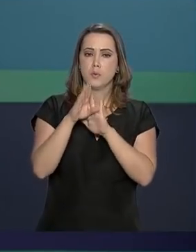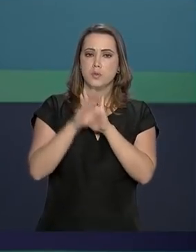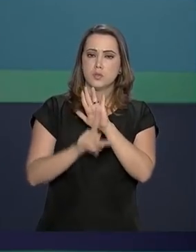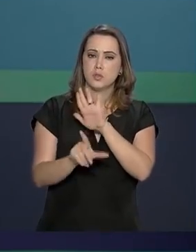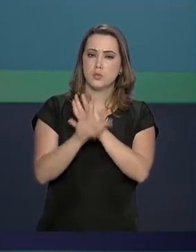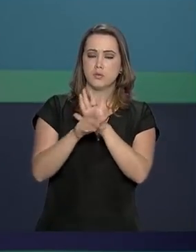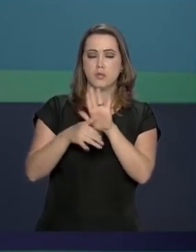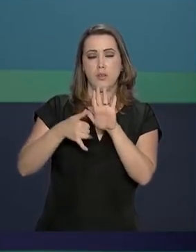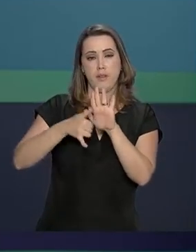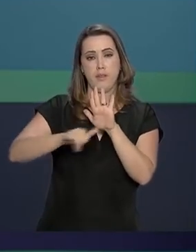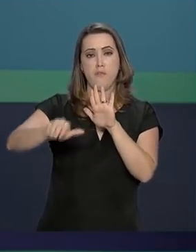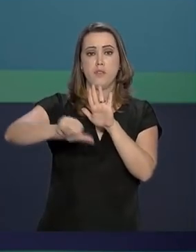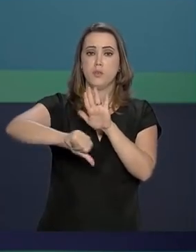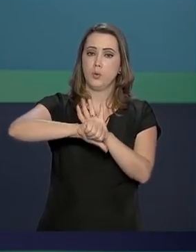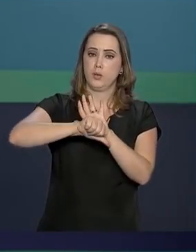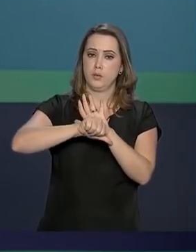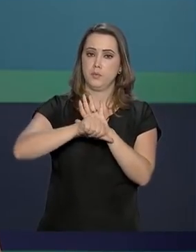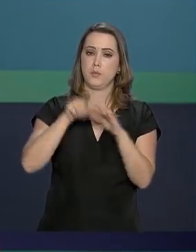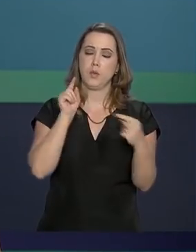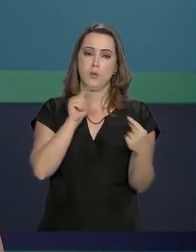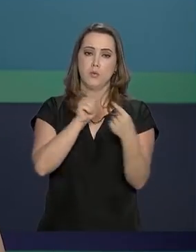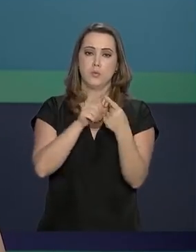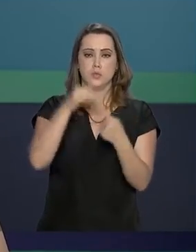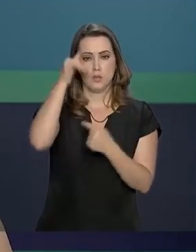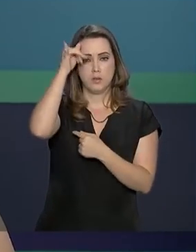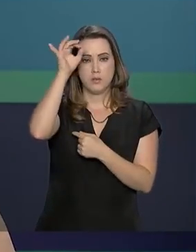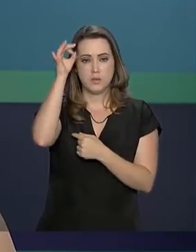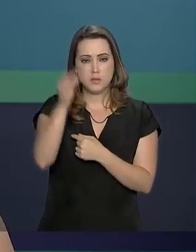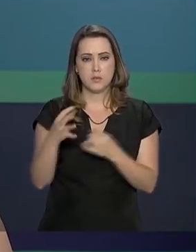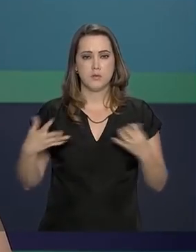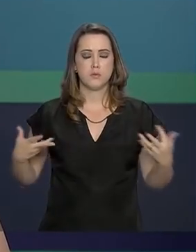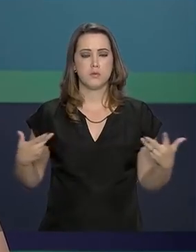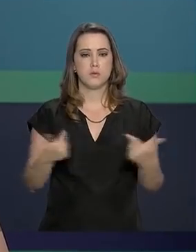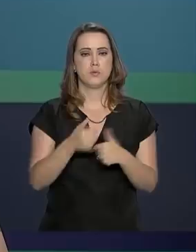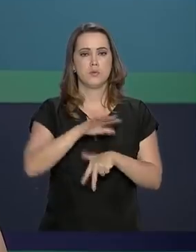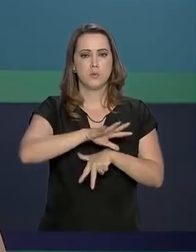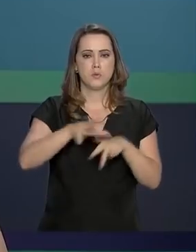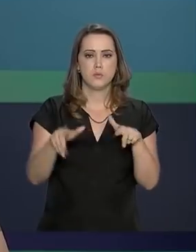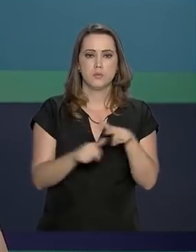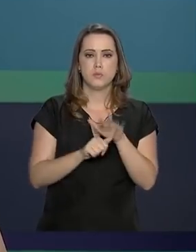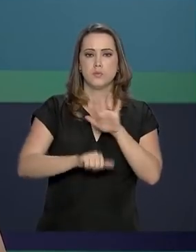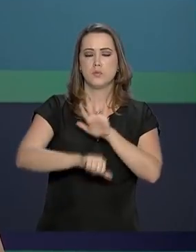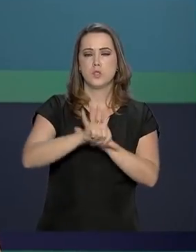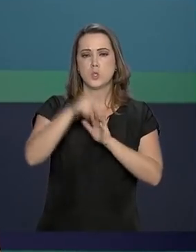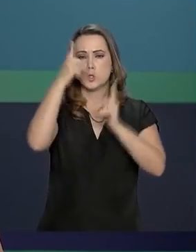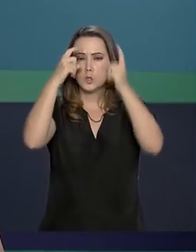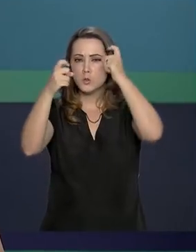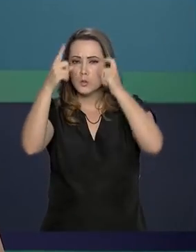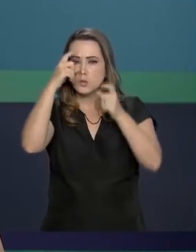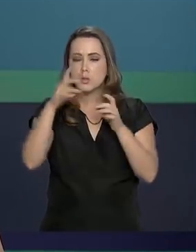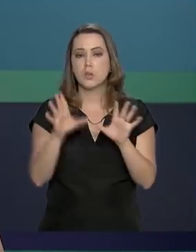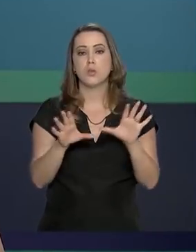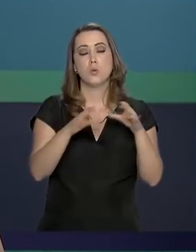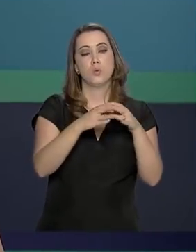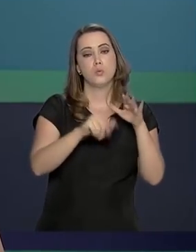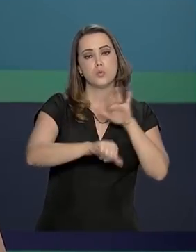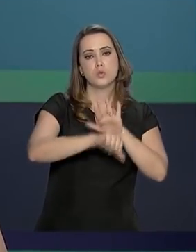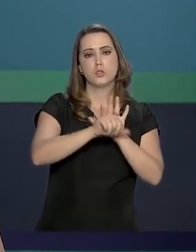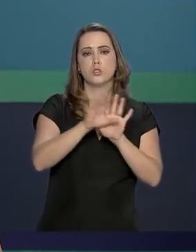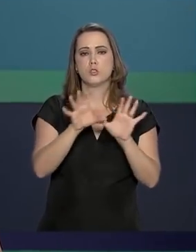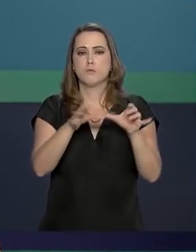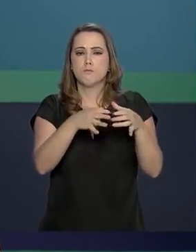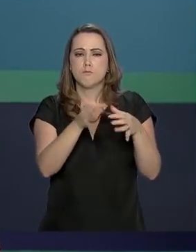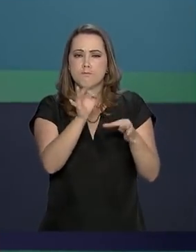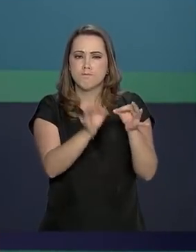de lei anticrime. A meta é combater de forma mais efetiva a corrupção, crimes violentos e o crime organizado.